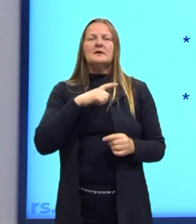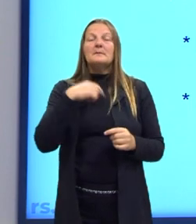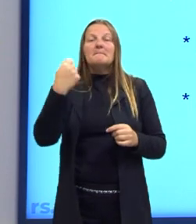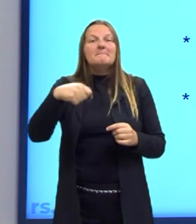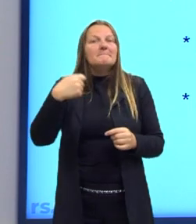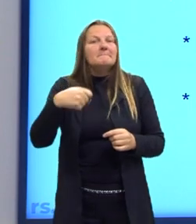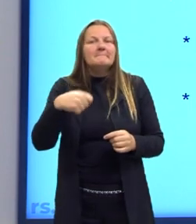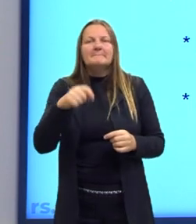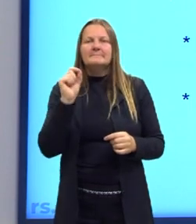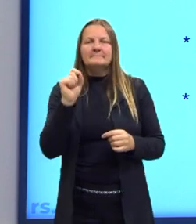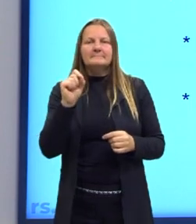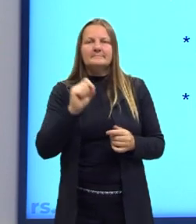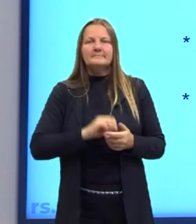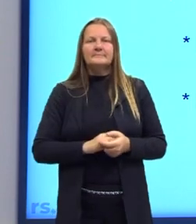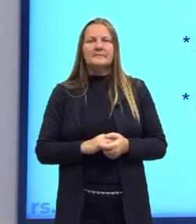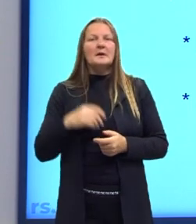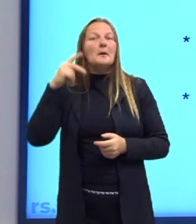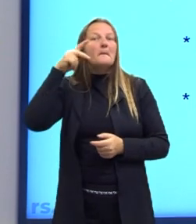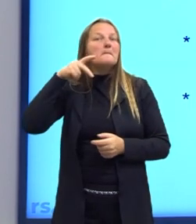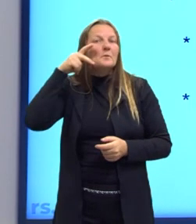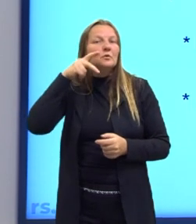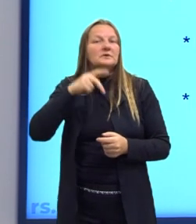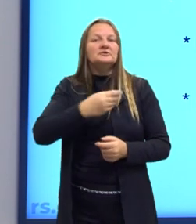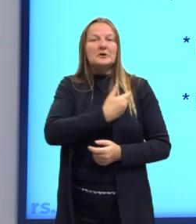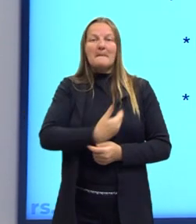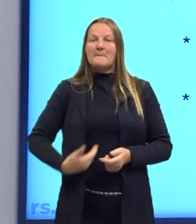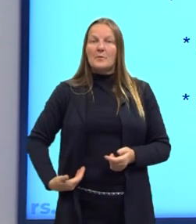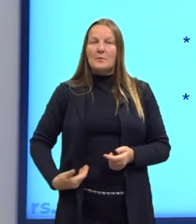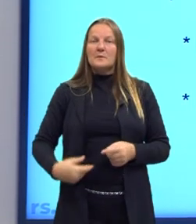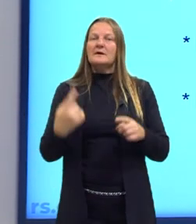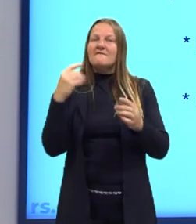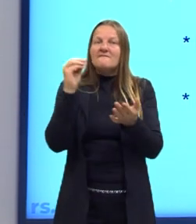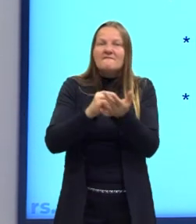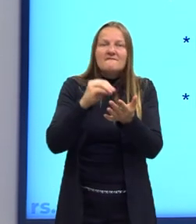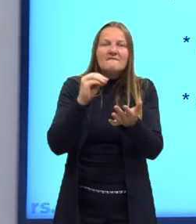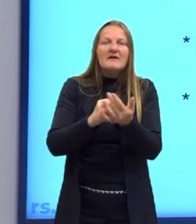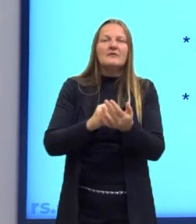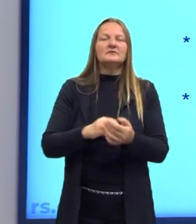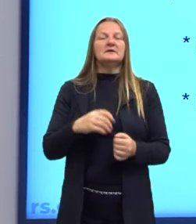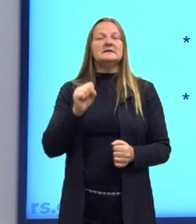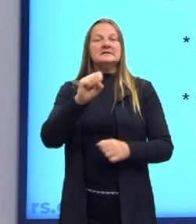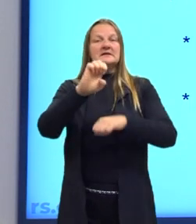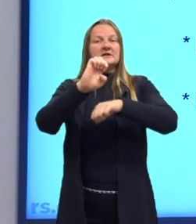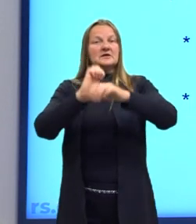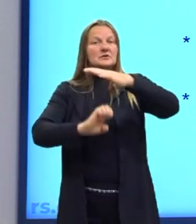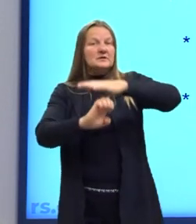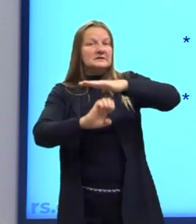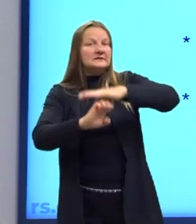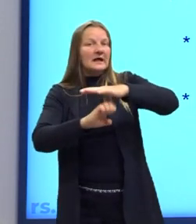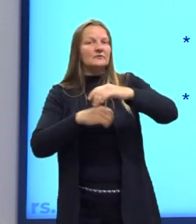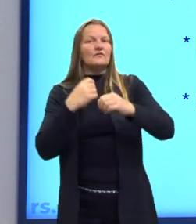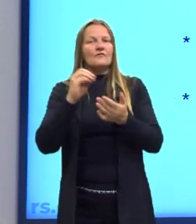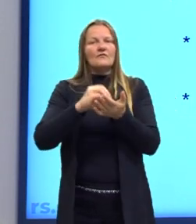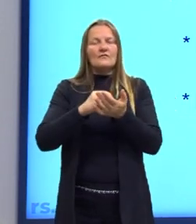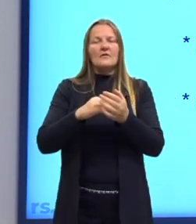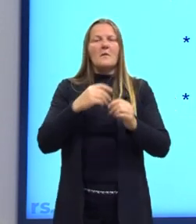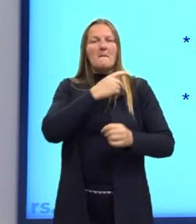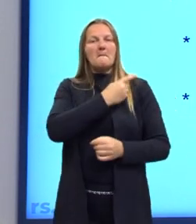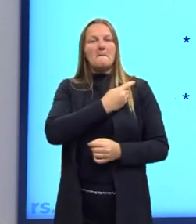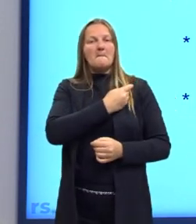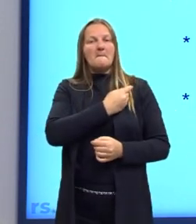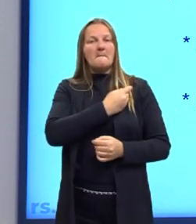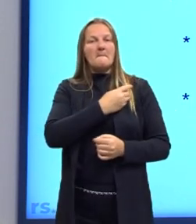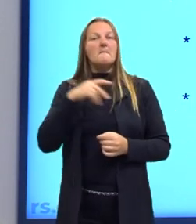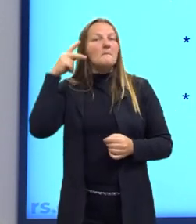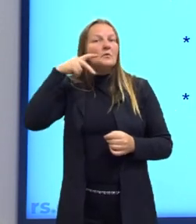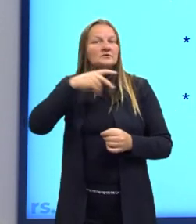importantes, quando acontecem políticas públicas. Podemos observar, quando o Estado intervém, através de políticas públicas